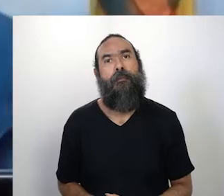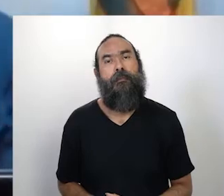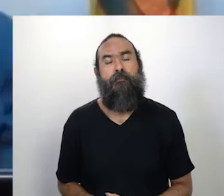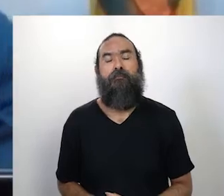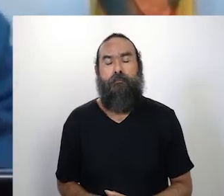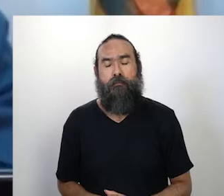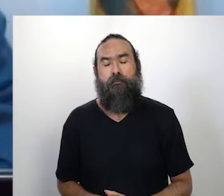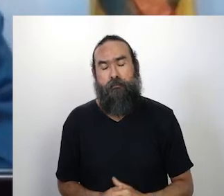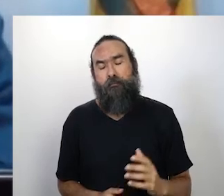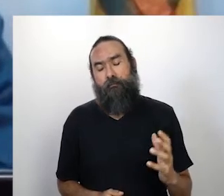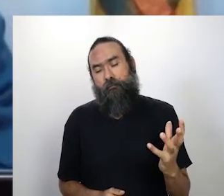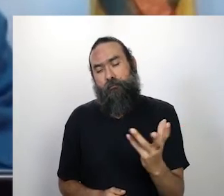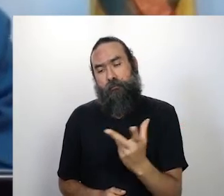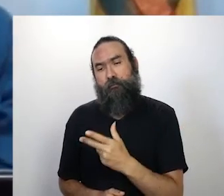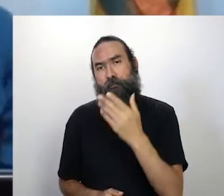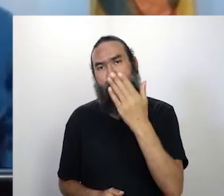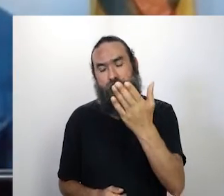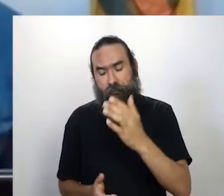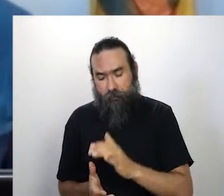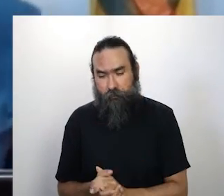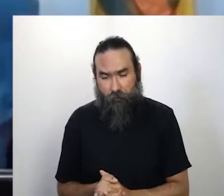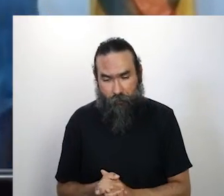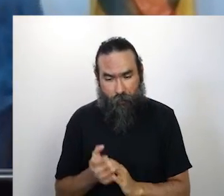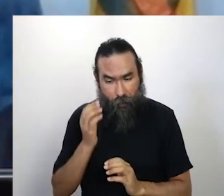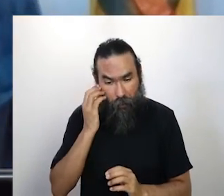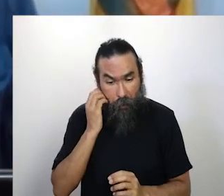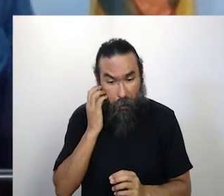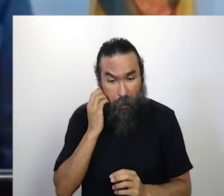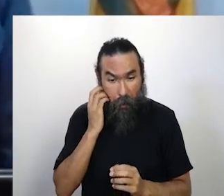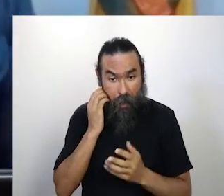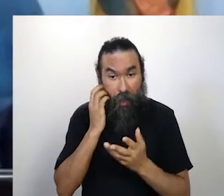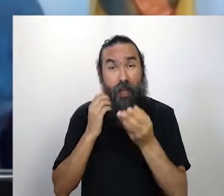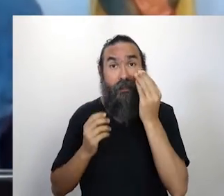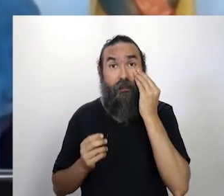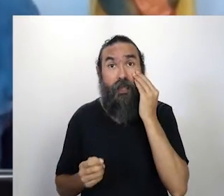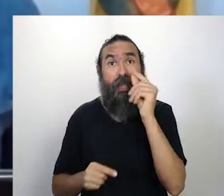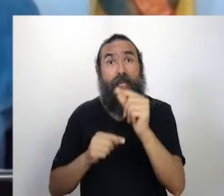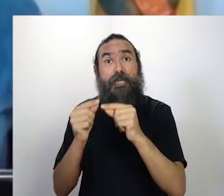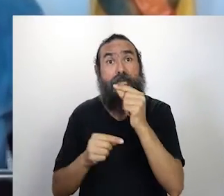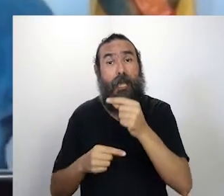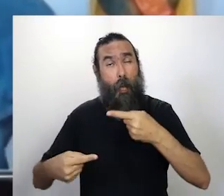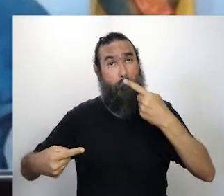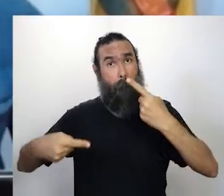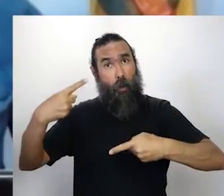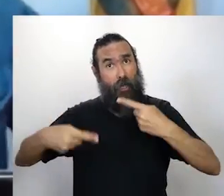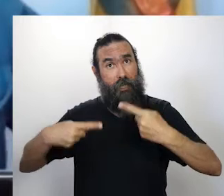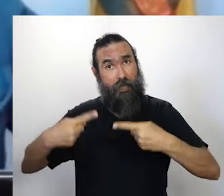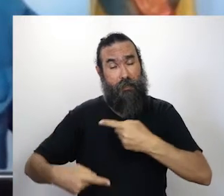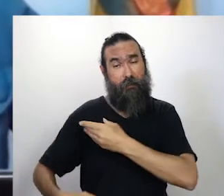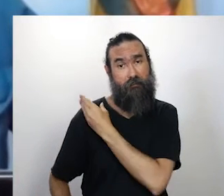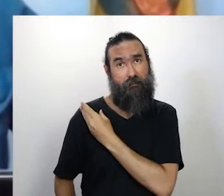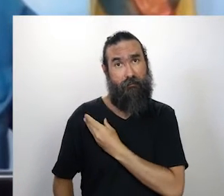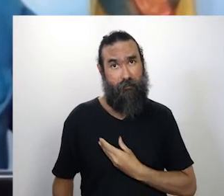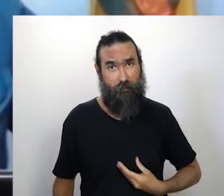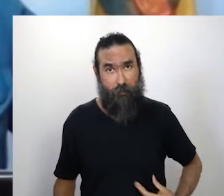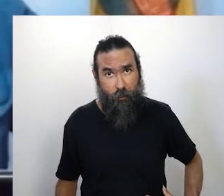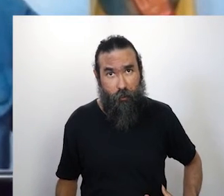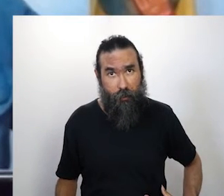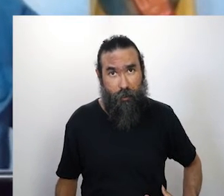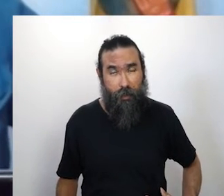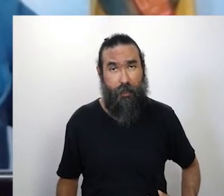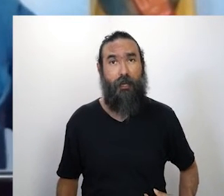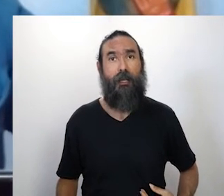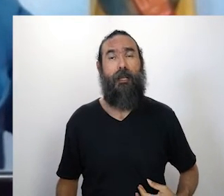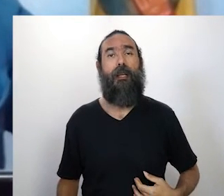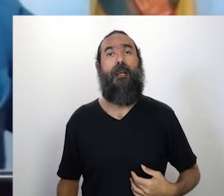Maravilha, meu santo, a gente vê o quanto as políticas públicas e toda essa essa